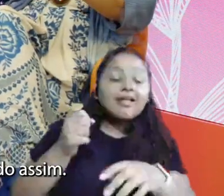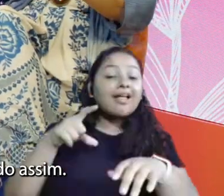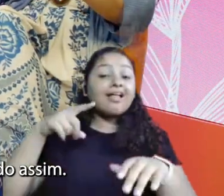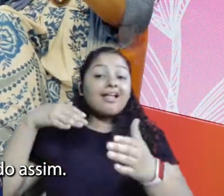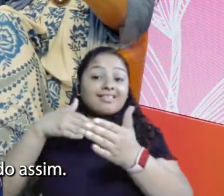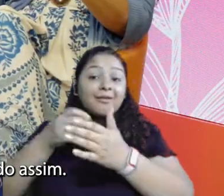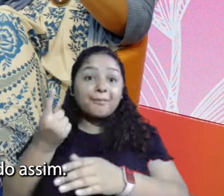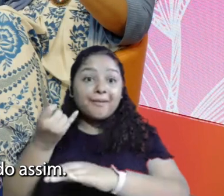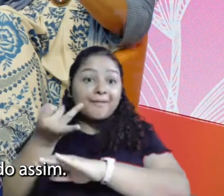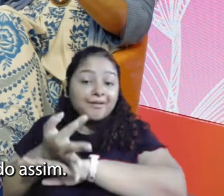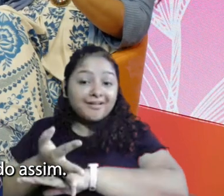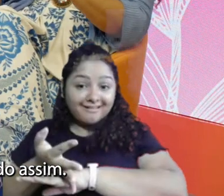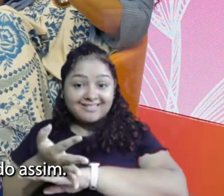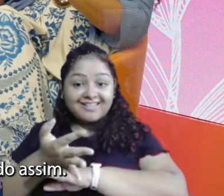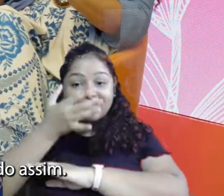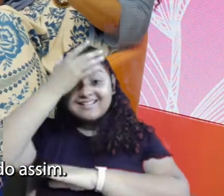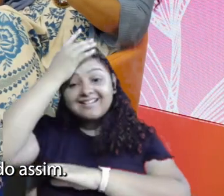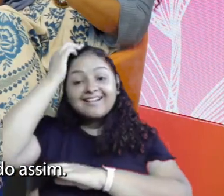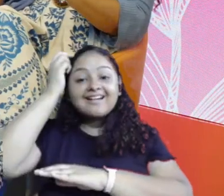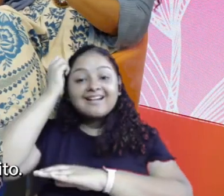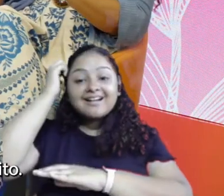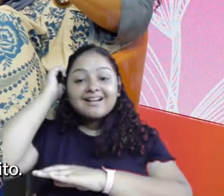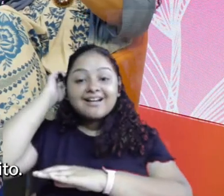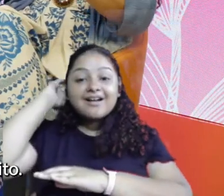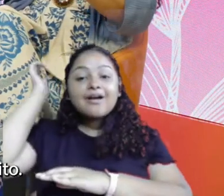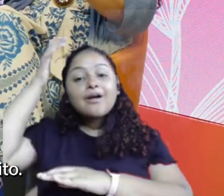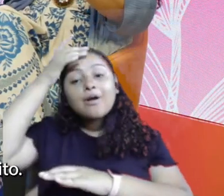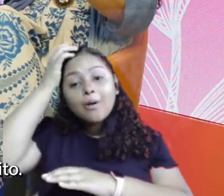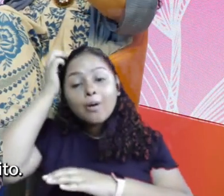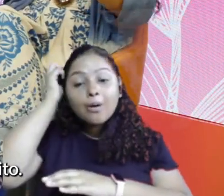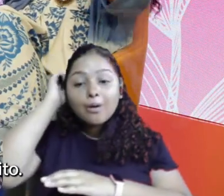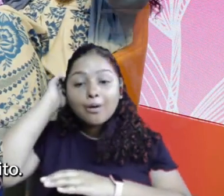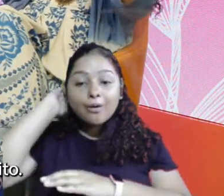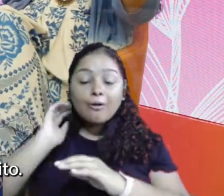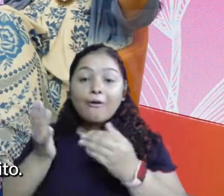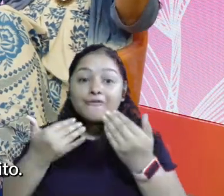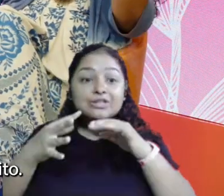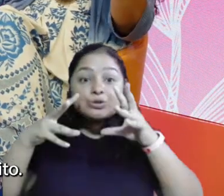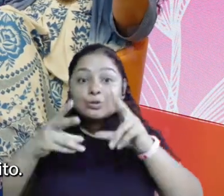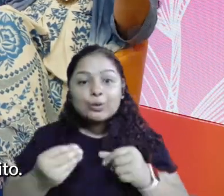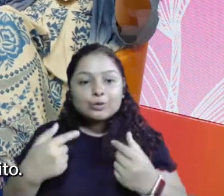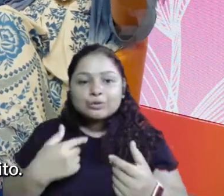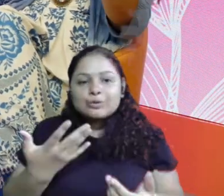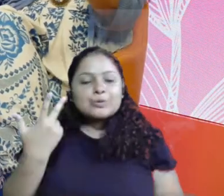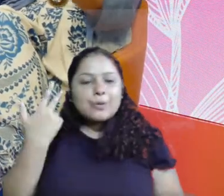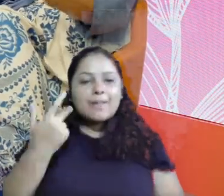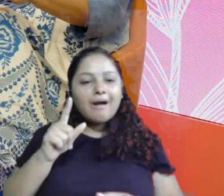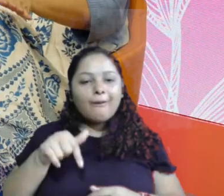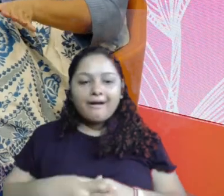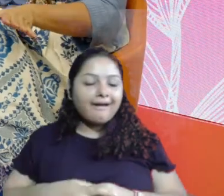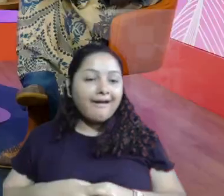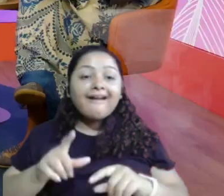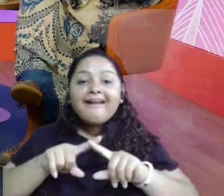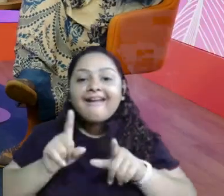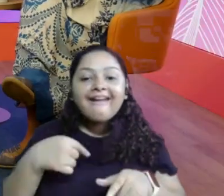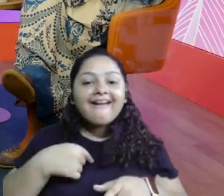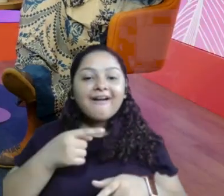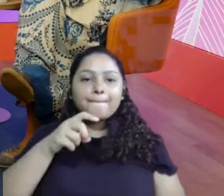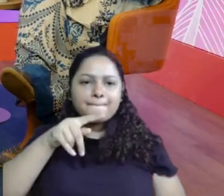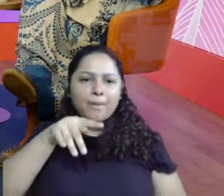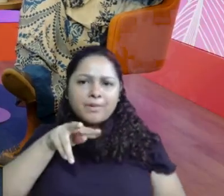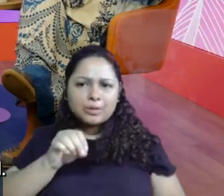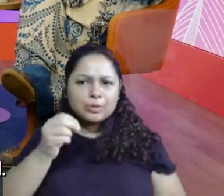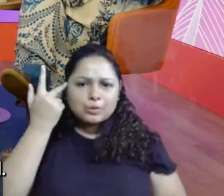ficou até uma da manhã conversando assim coisas de tudo. Dessa vez menos Palmito, a gente só comia Palmito.